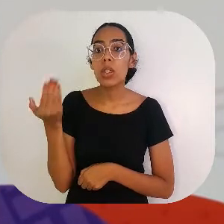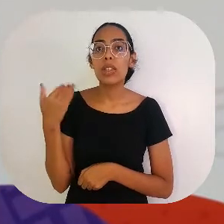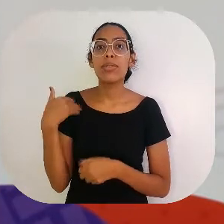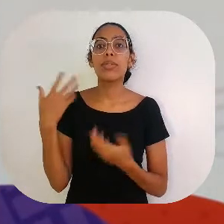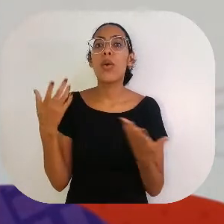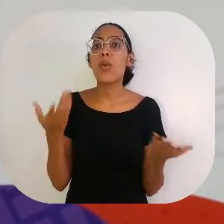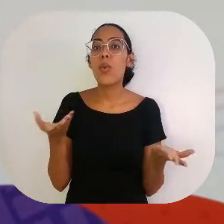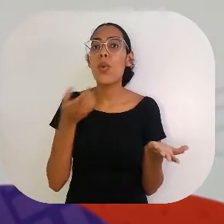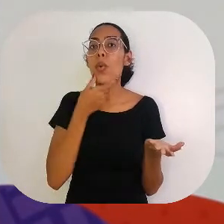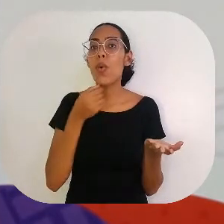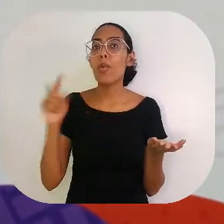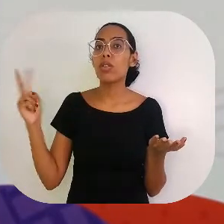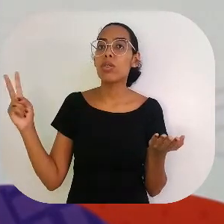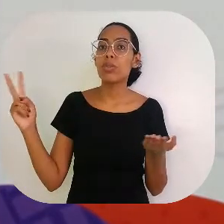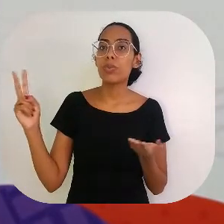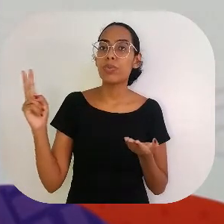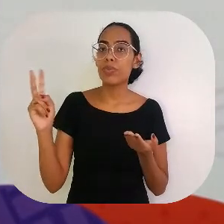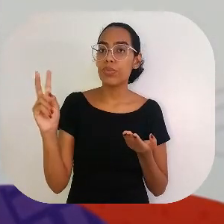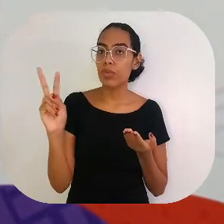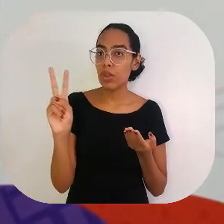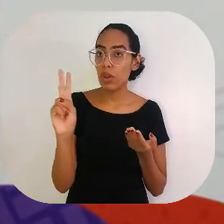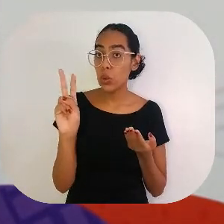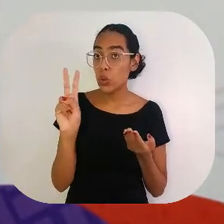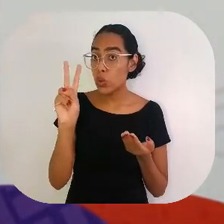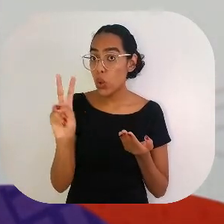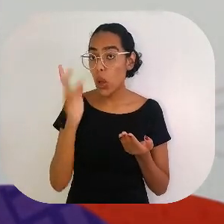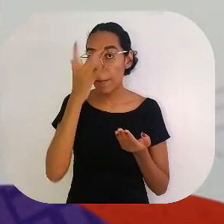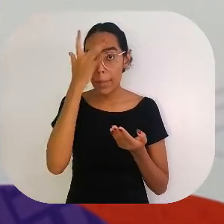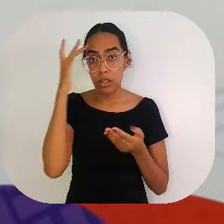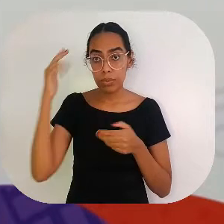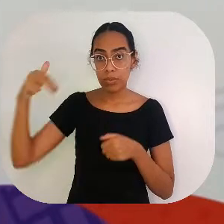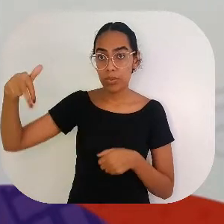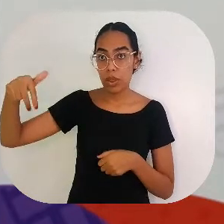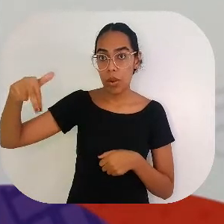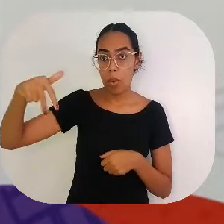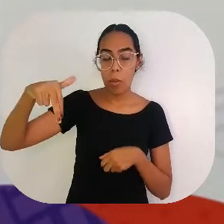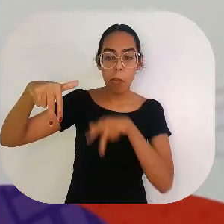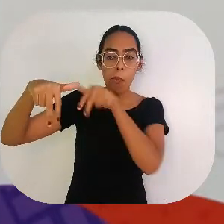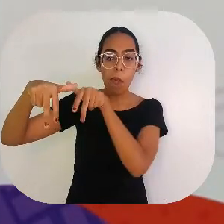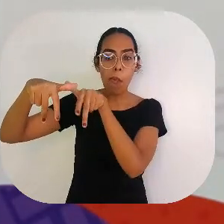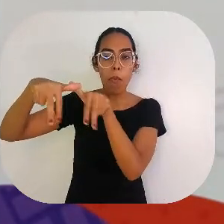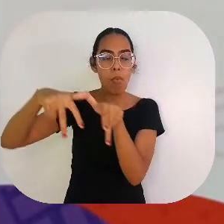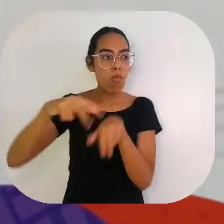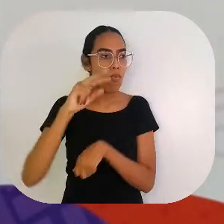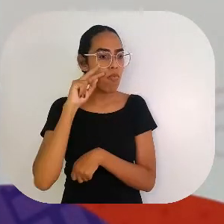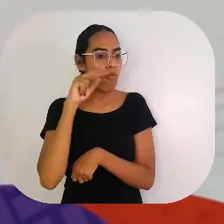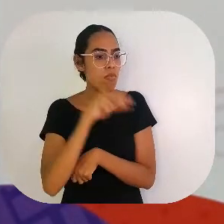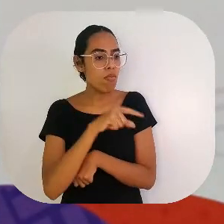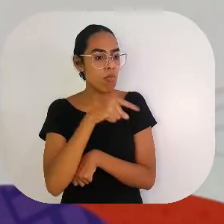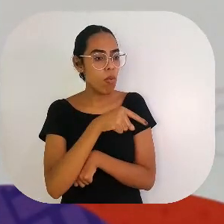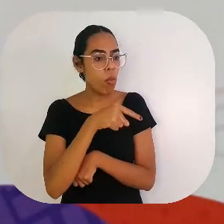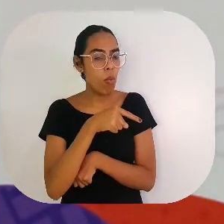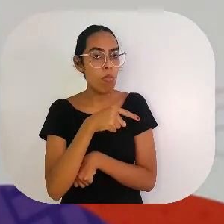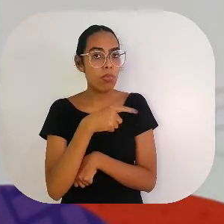chegava ninguém. E por ali, ia passando dois caras mal encarados. Era